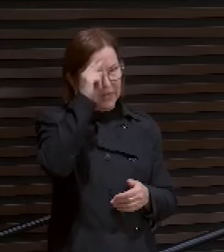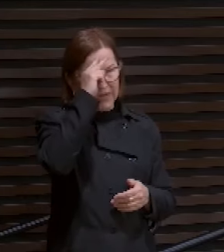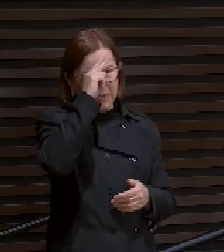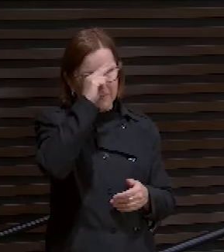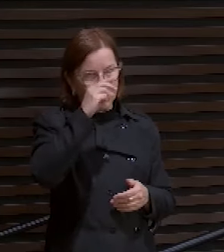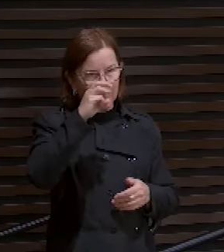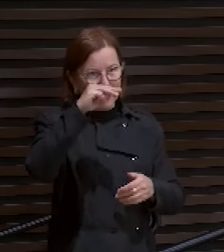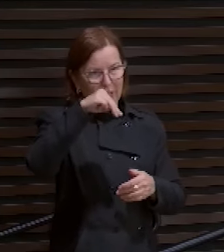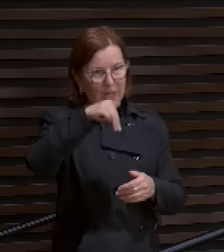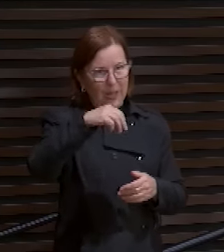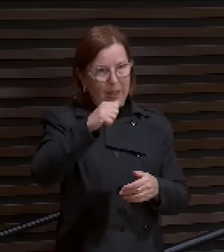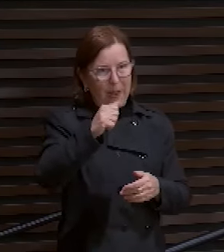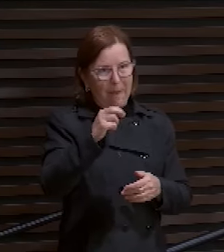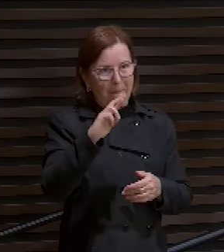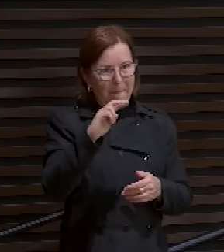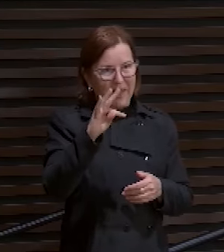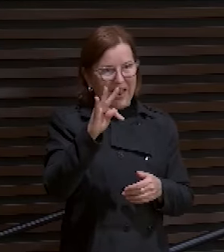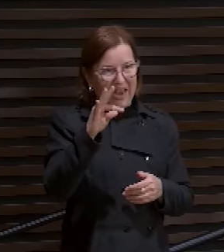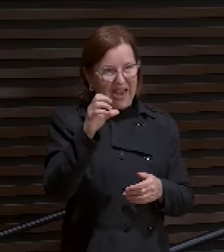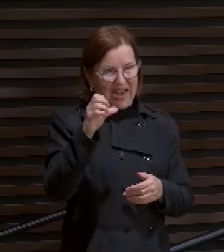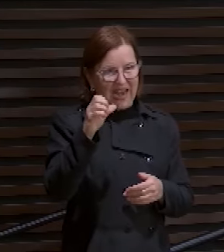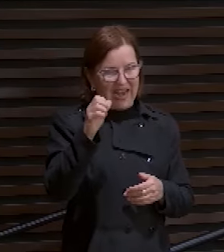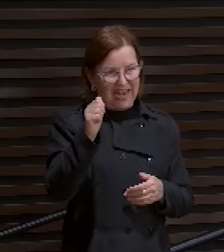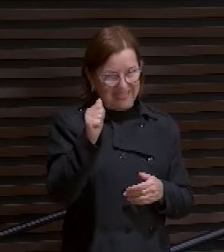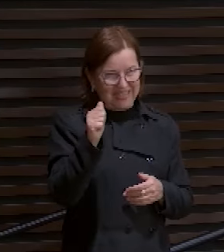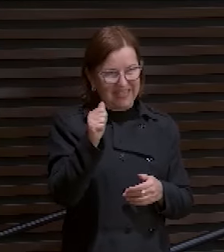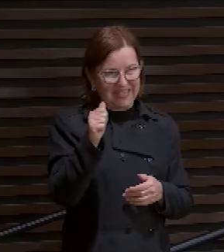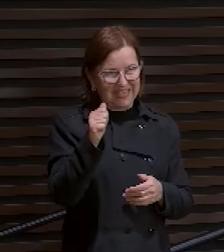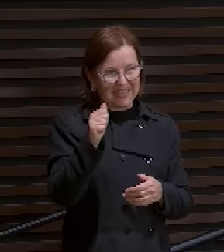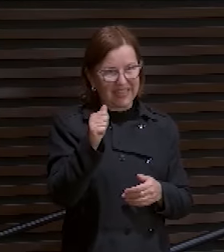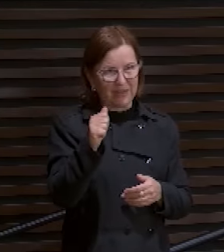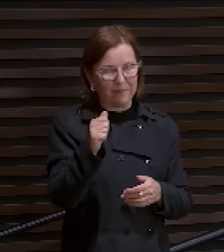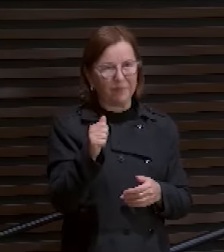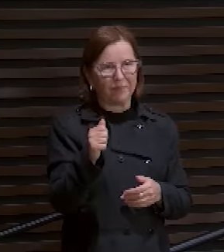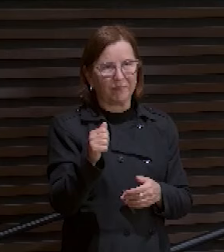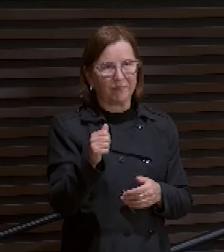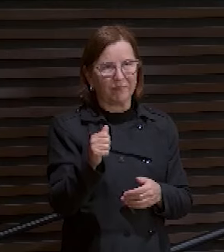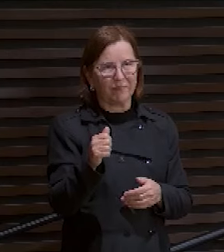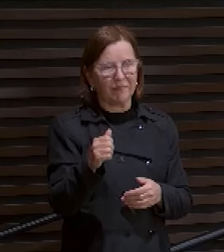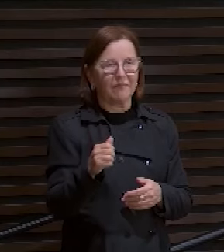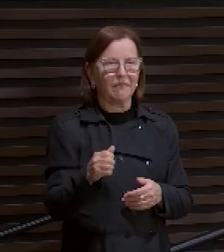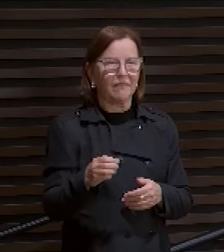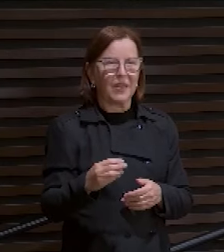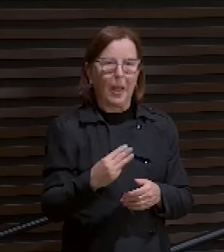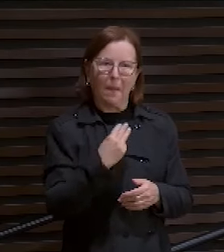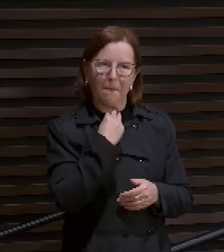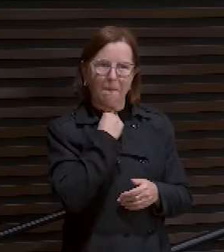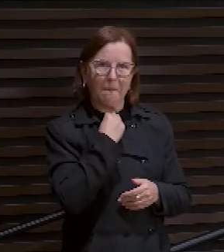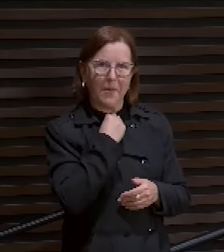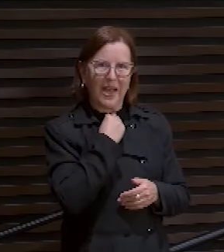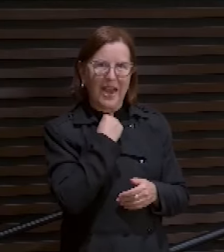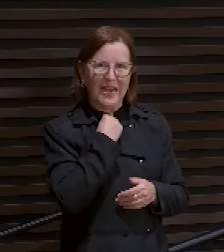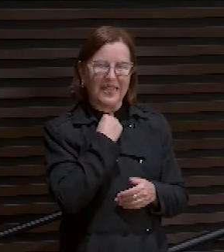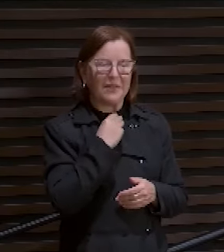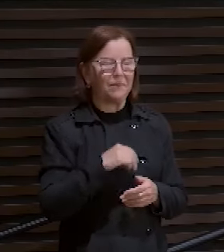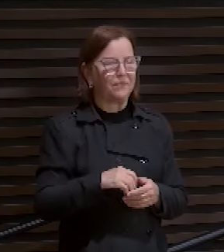Vocês estão com pressa embora? Não, né? Vocês lembram de Marta? As três palavras mais